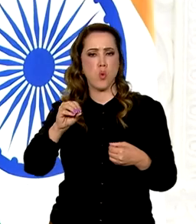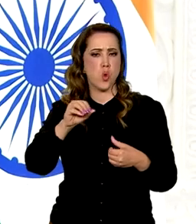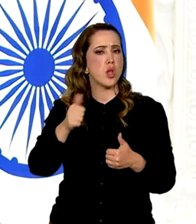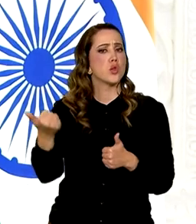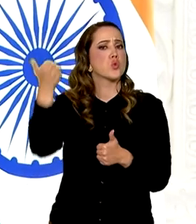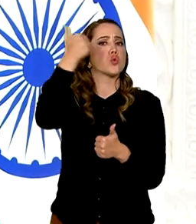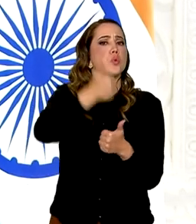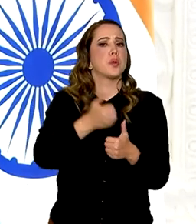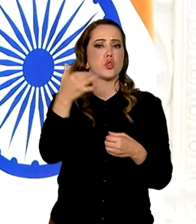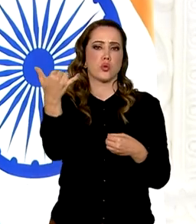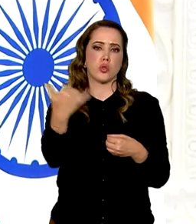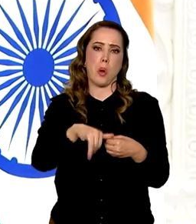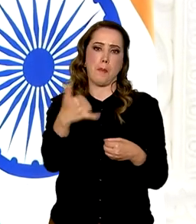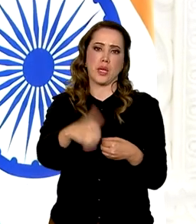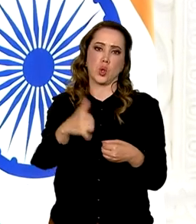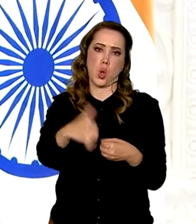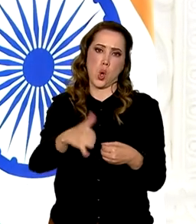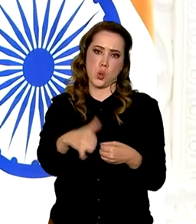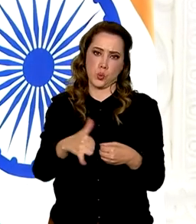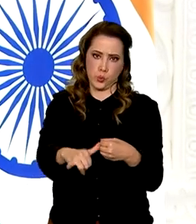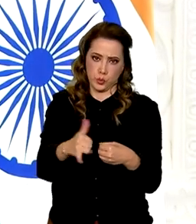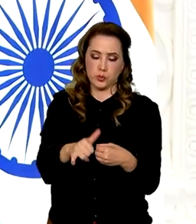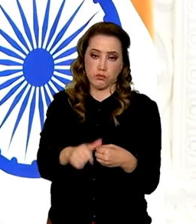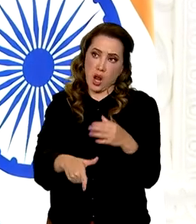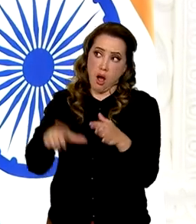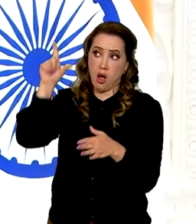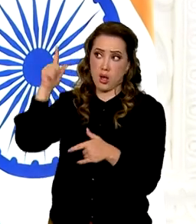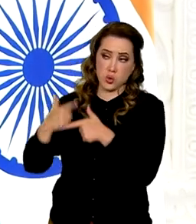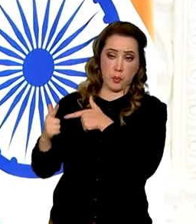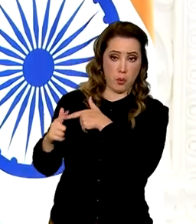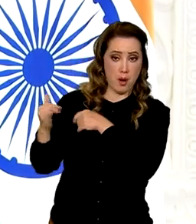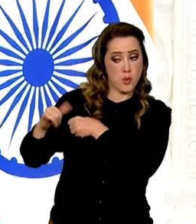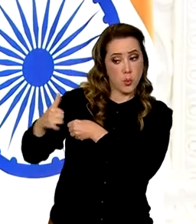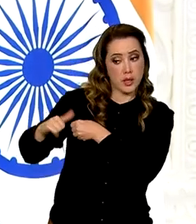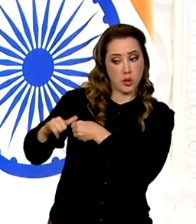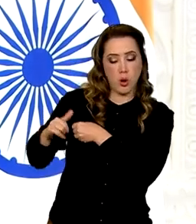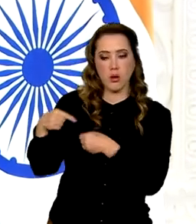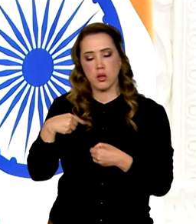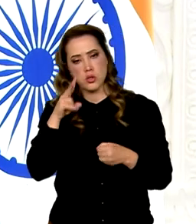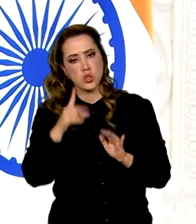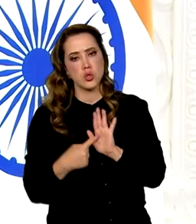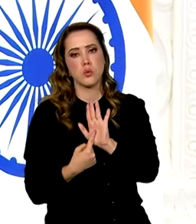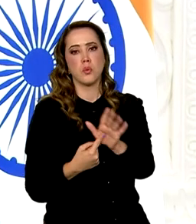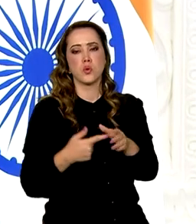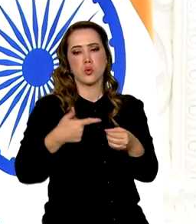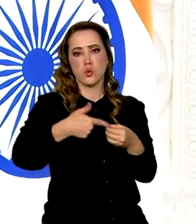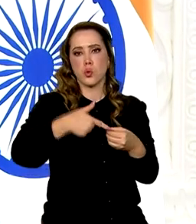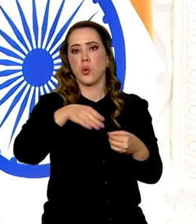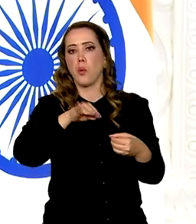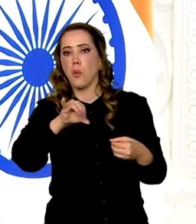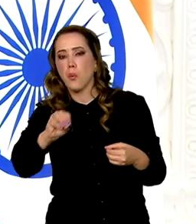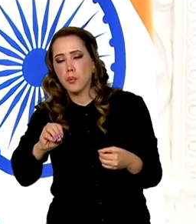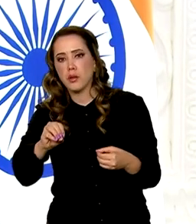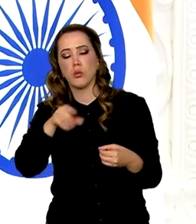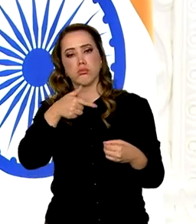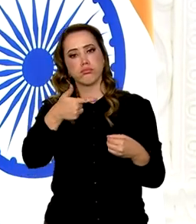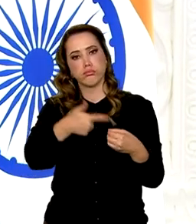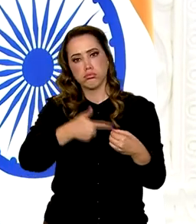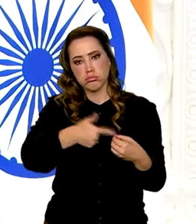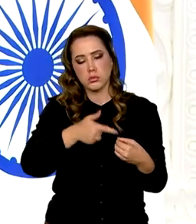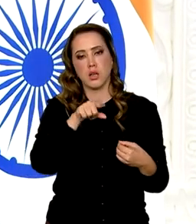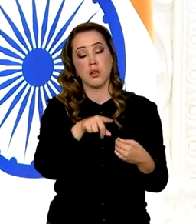já faz muito tempo antes de qualquer crise de petróleo. É porque nós achamos que o mundo precisa